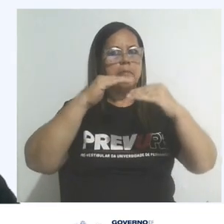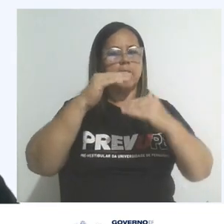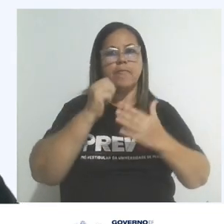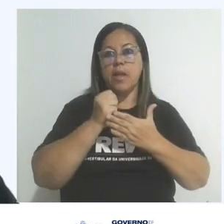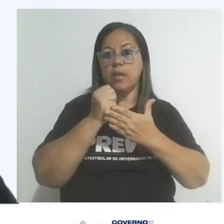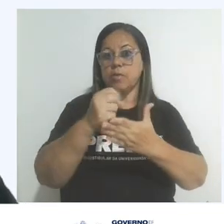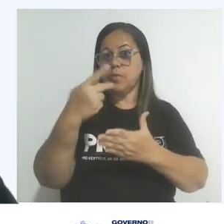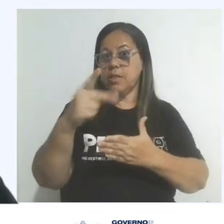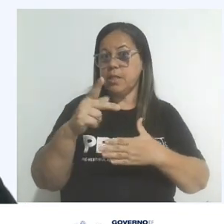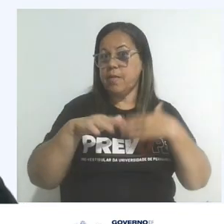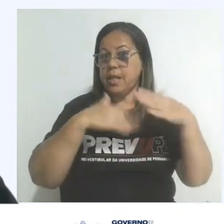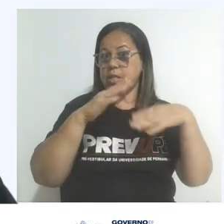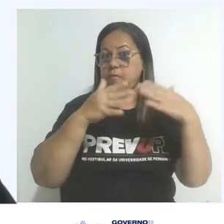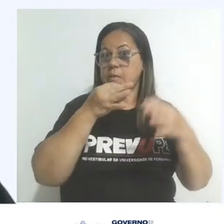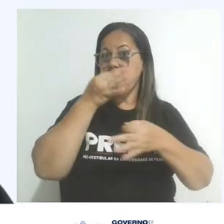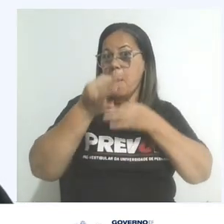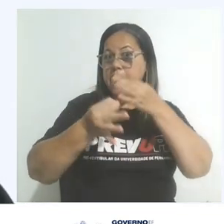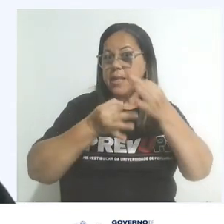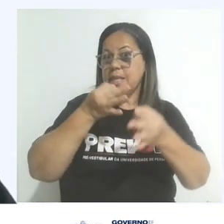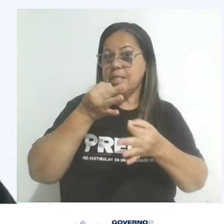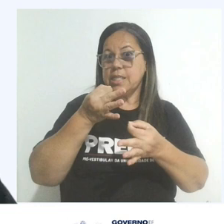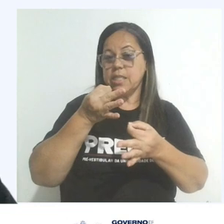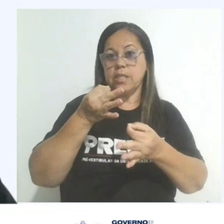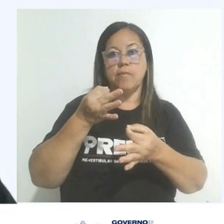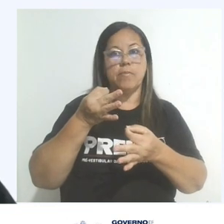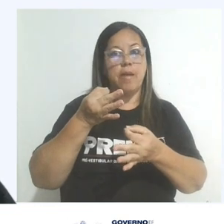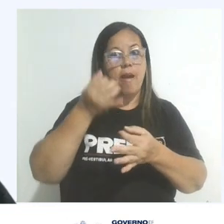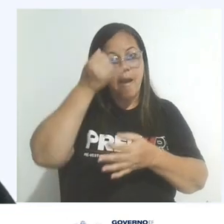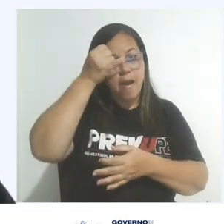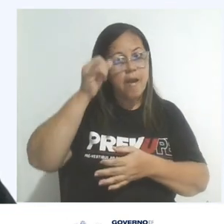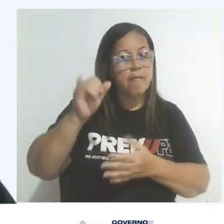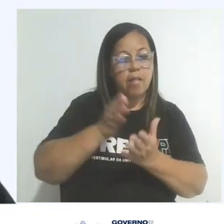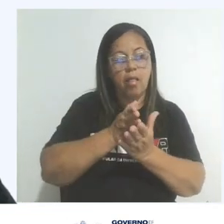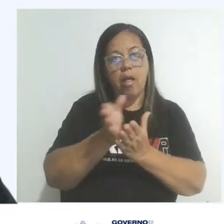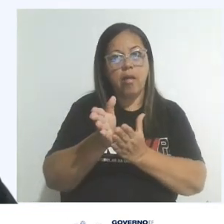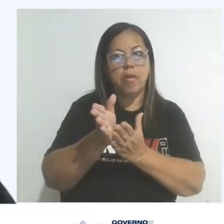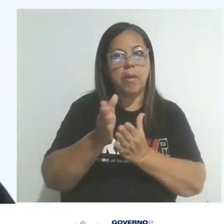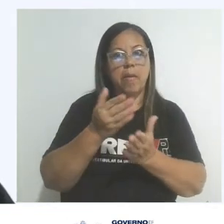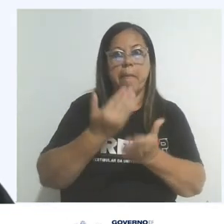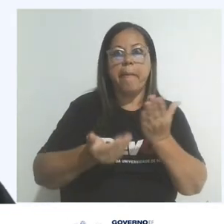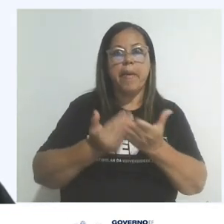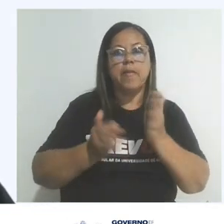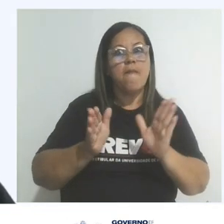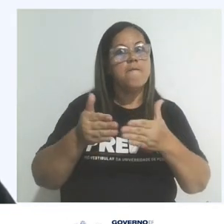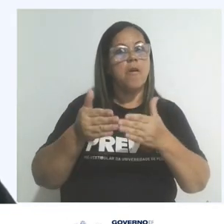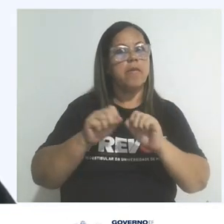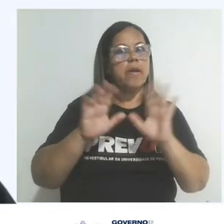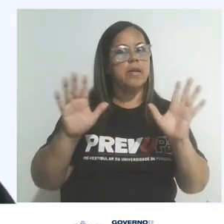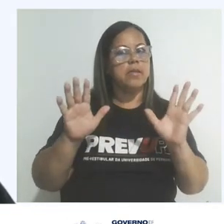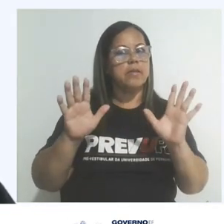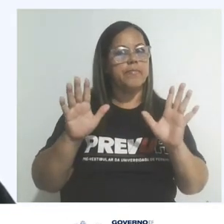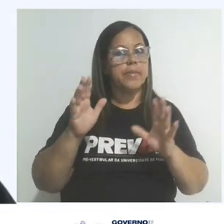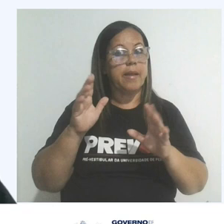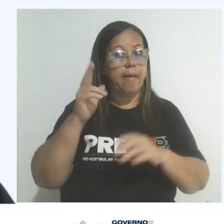contribuindo para o desenvolvimento da argumentação central. Evita atalhos que podem levar à perda do foco e da clareza. Lembre-se de